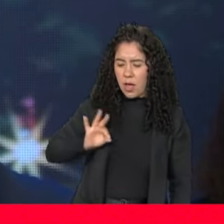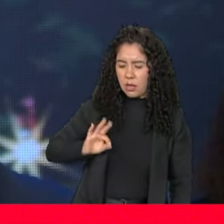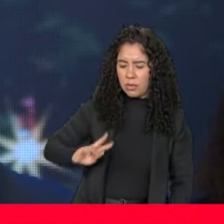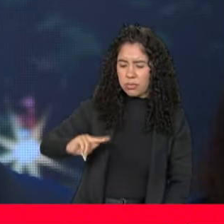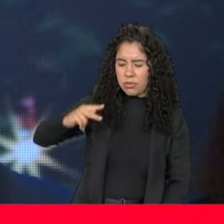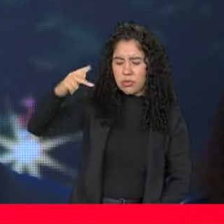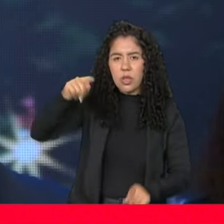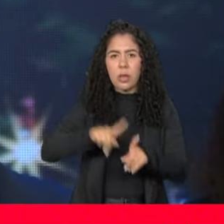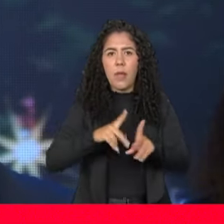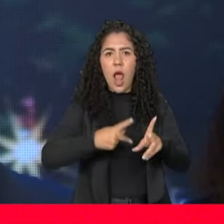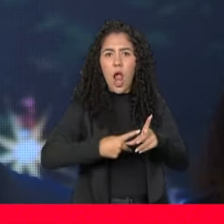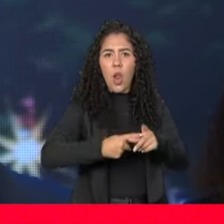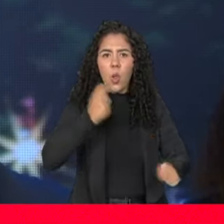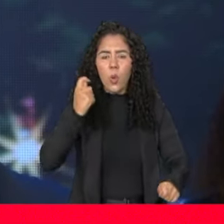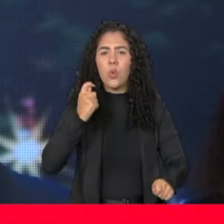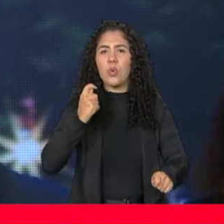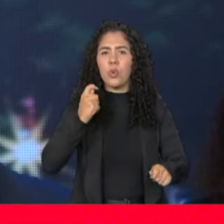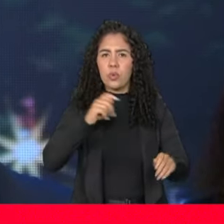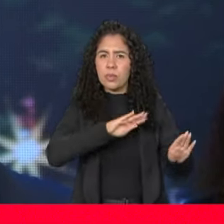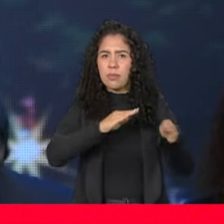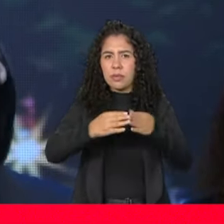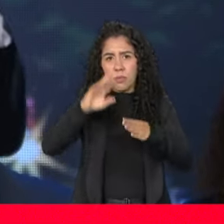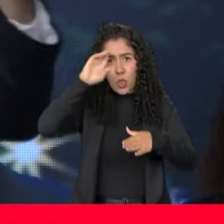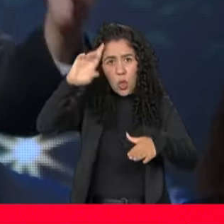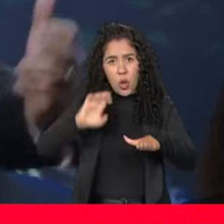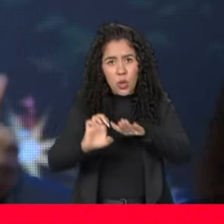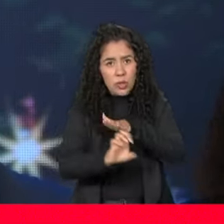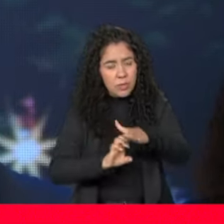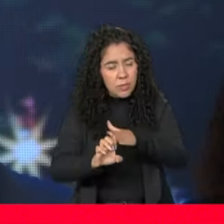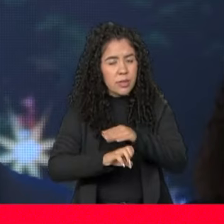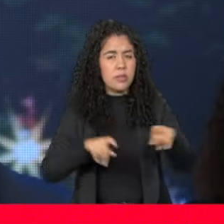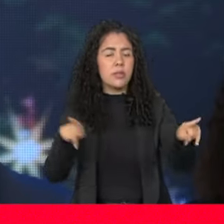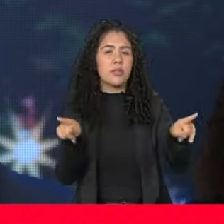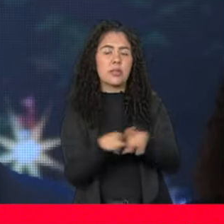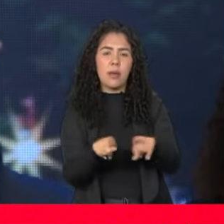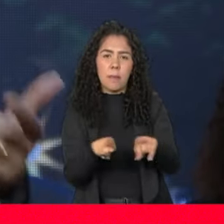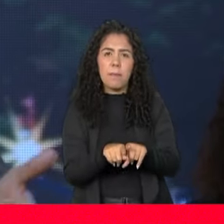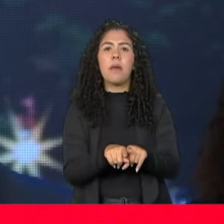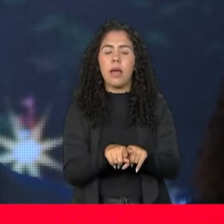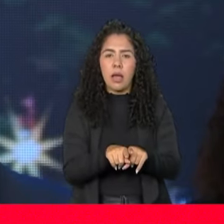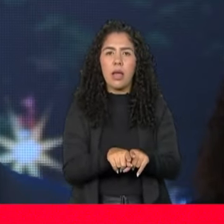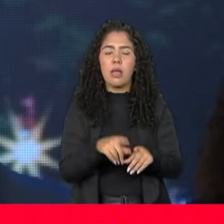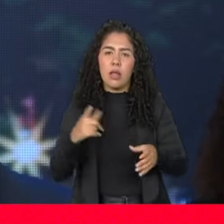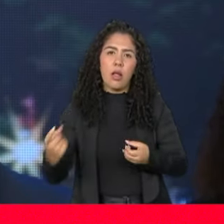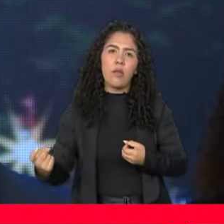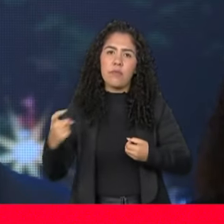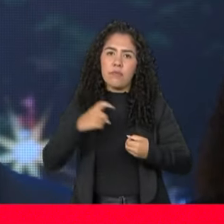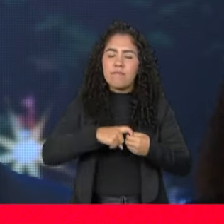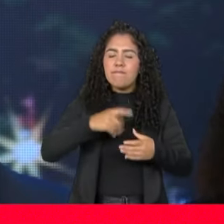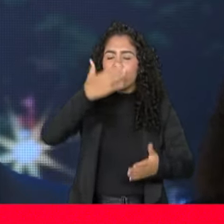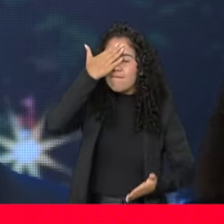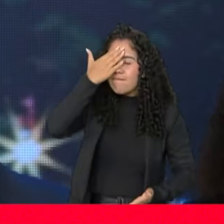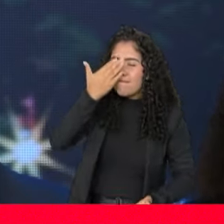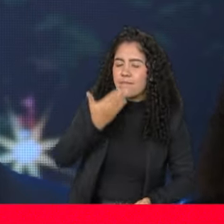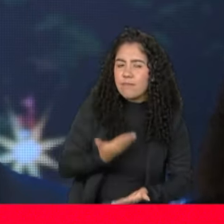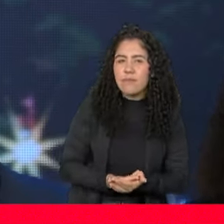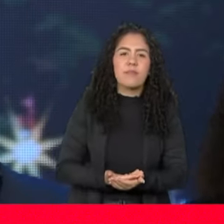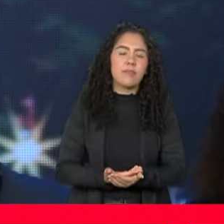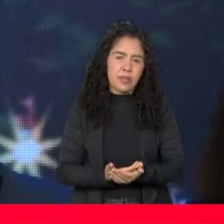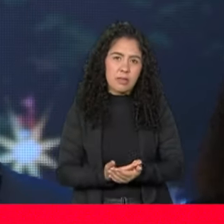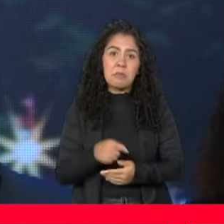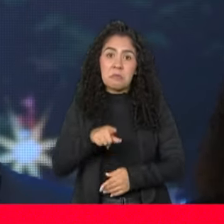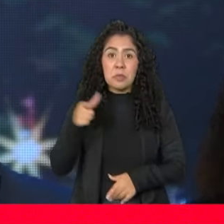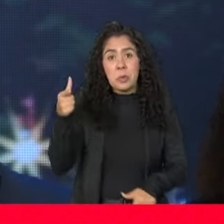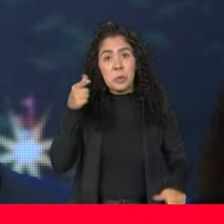empresário, uma previsibilidade maior dos investimentos, uma retomada da confiança e isso está